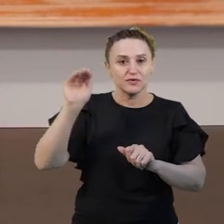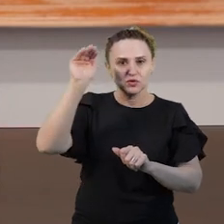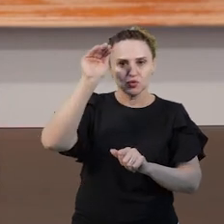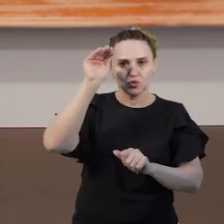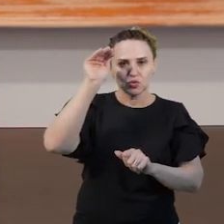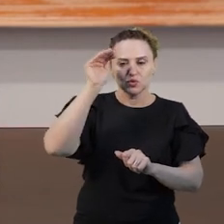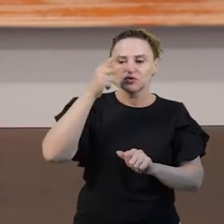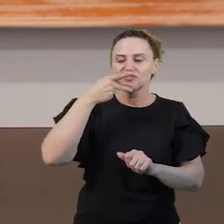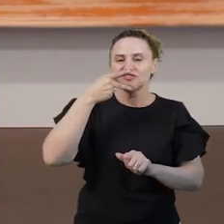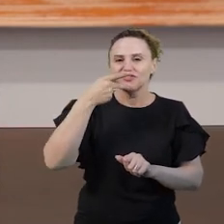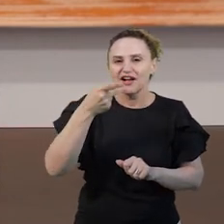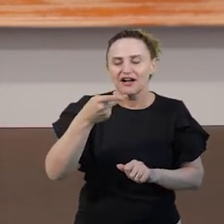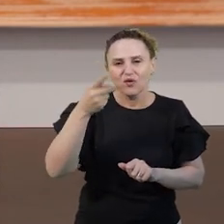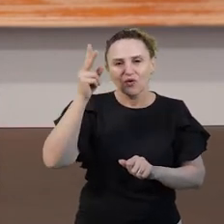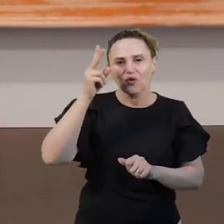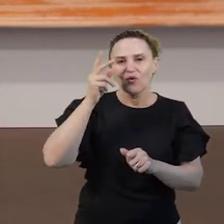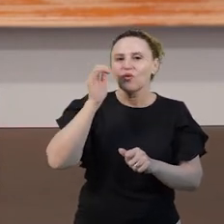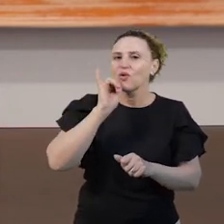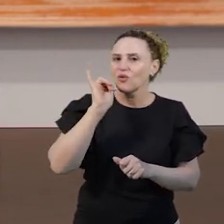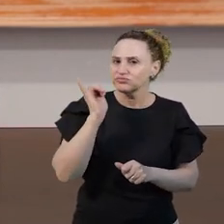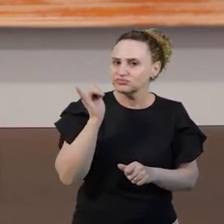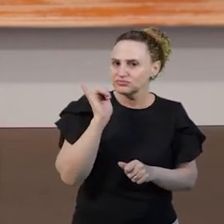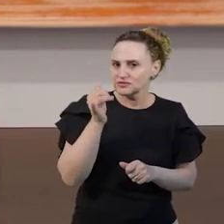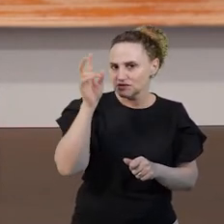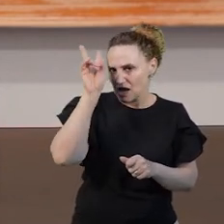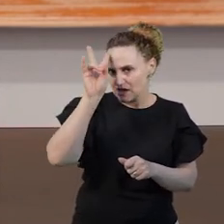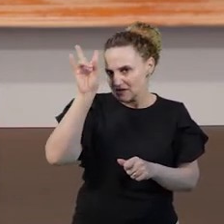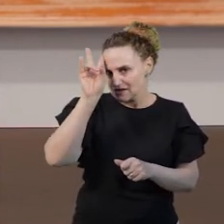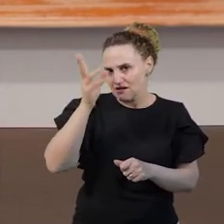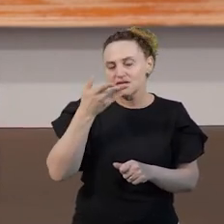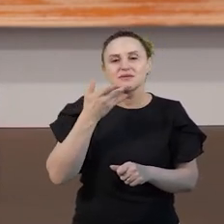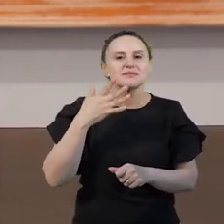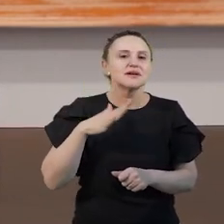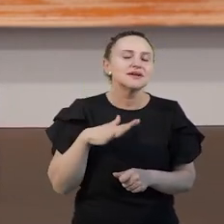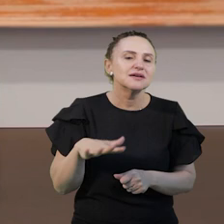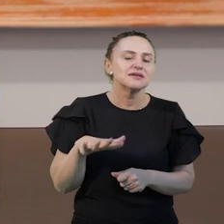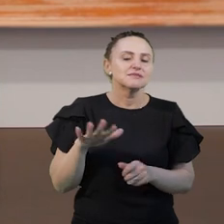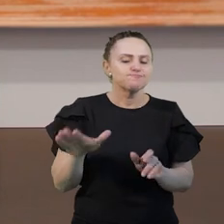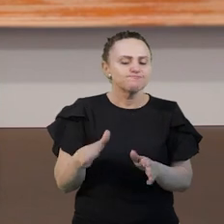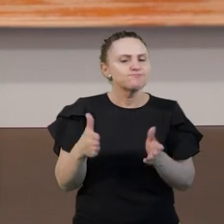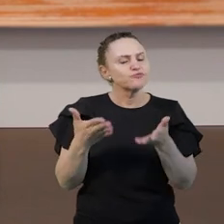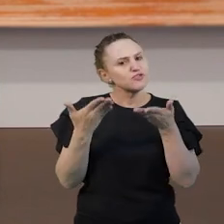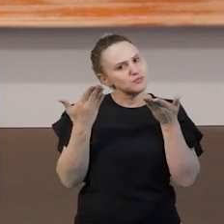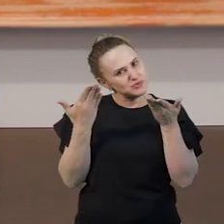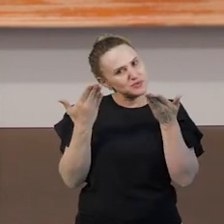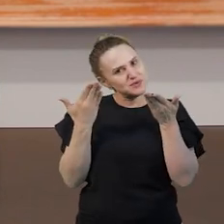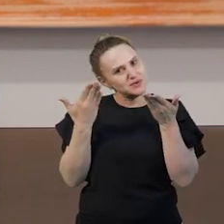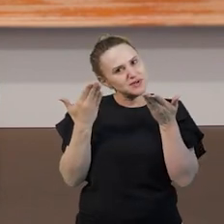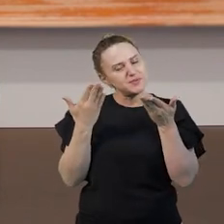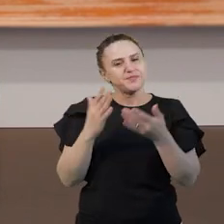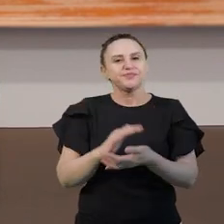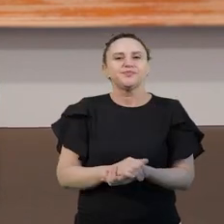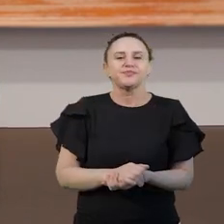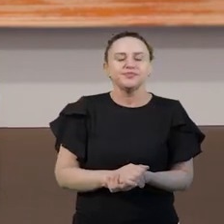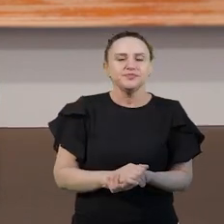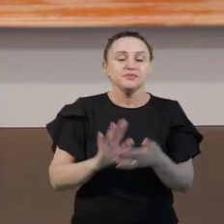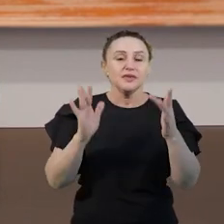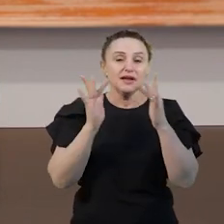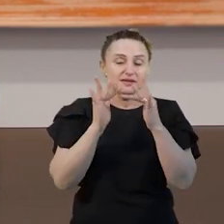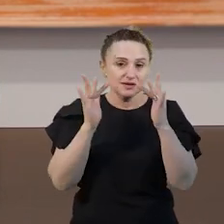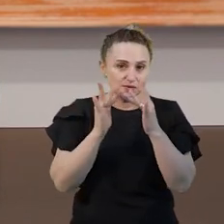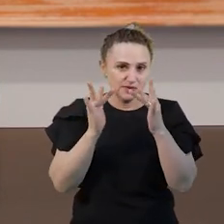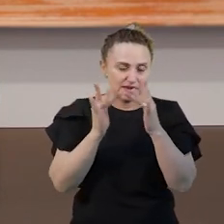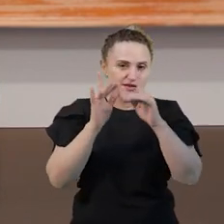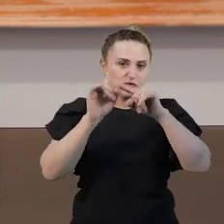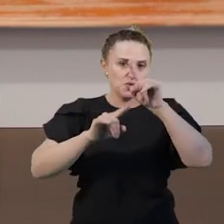criança, uma imagem bem habitual, e que estimula muito os pequenos, desde muito cedo, nesse contato